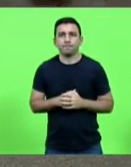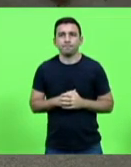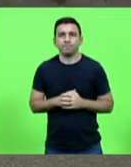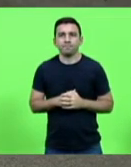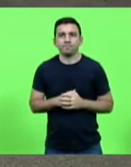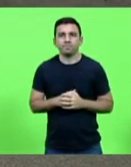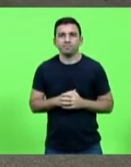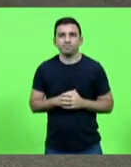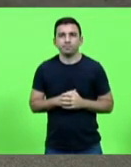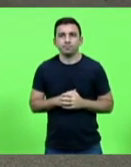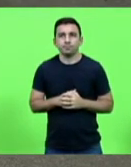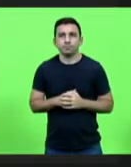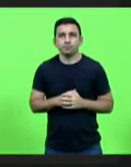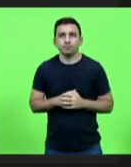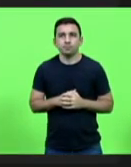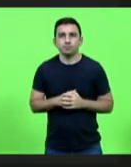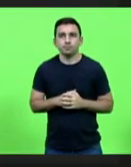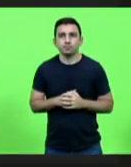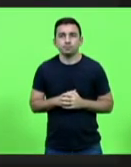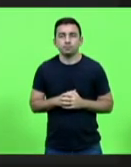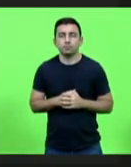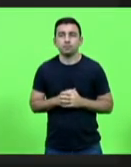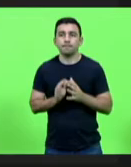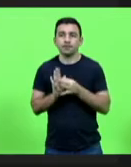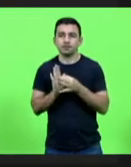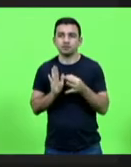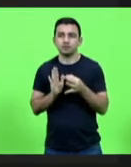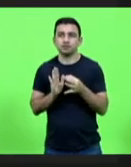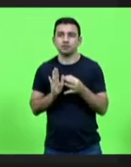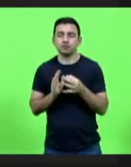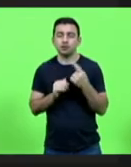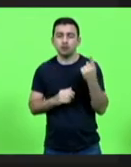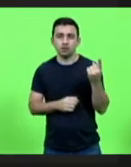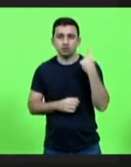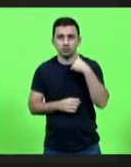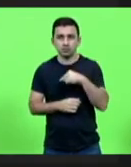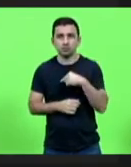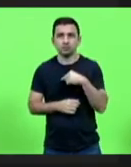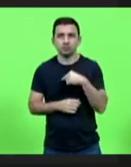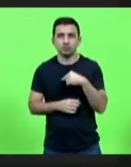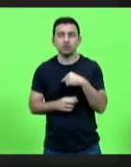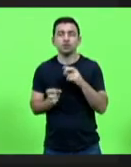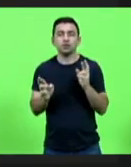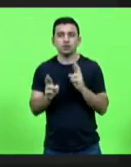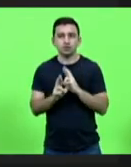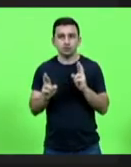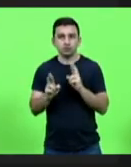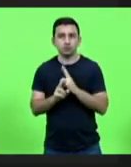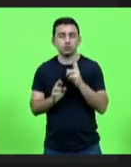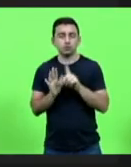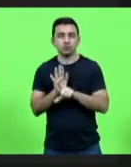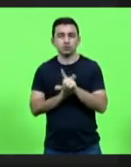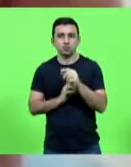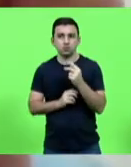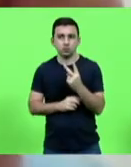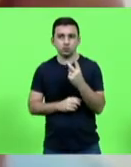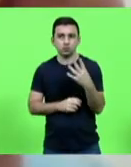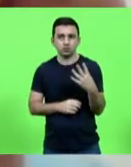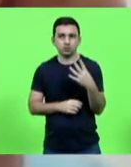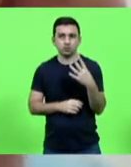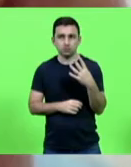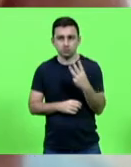É, o parecer do deputado Silvio Drevick, em relação ao PL 243